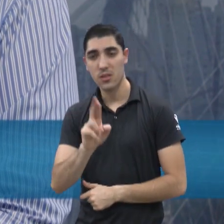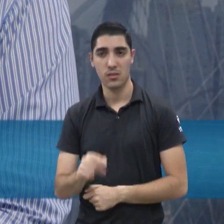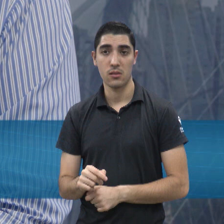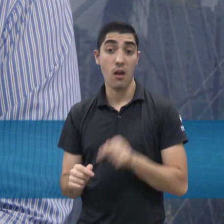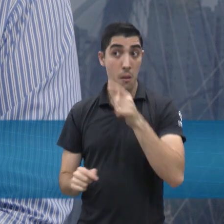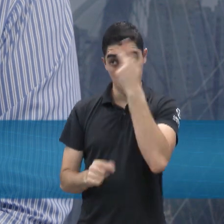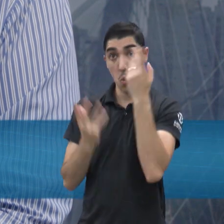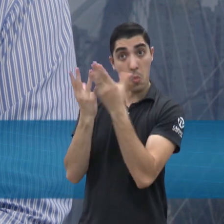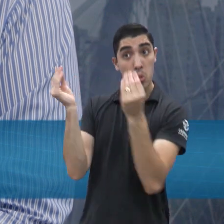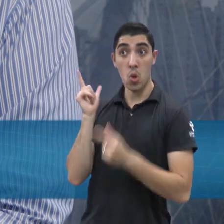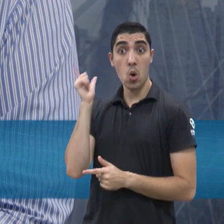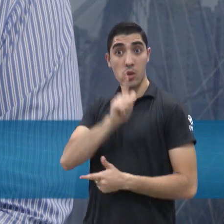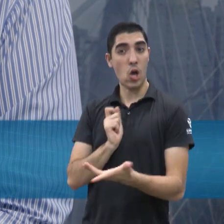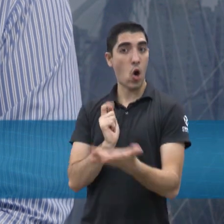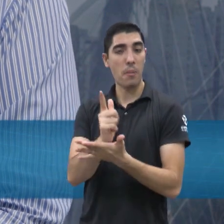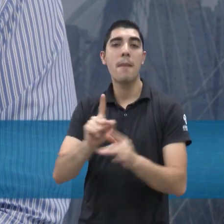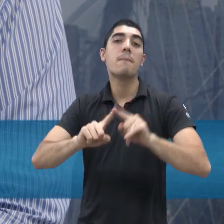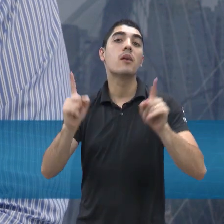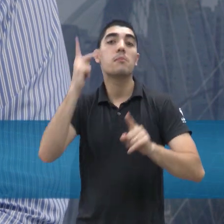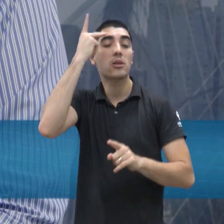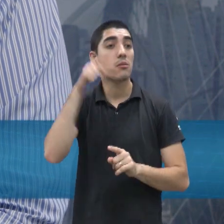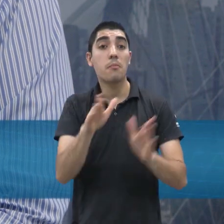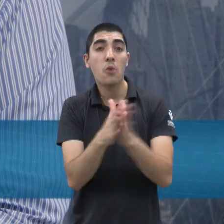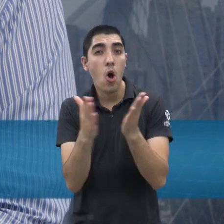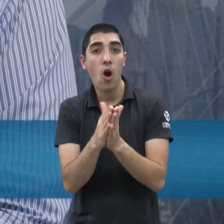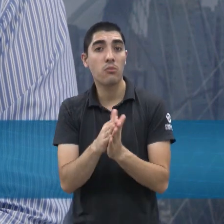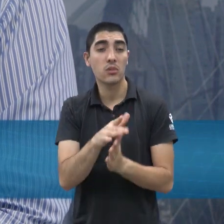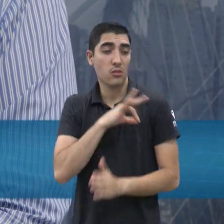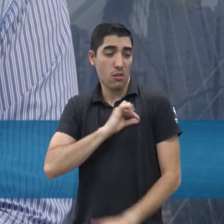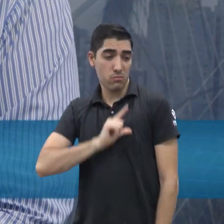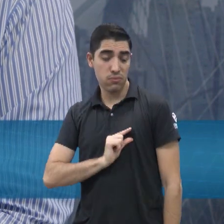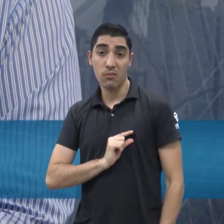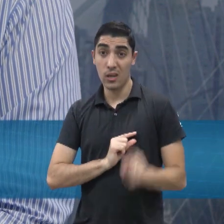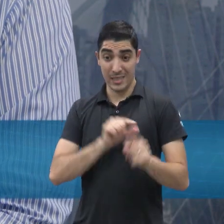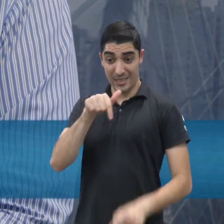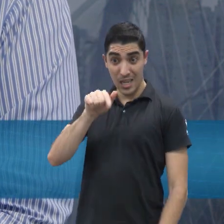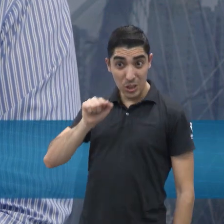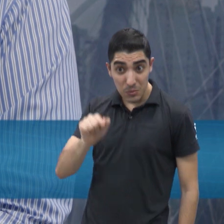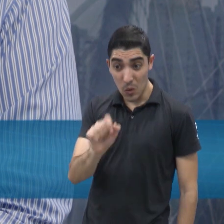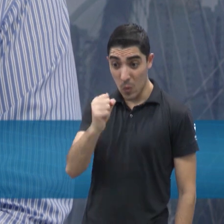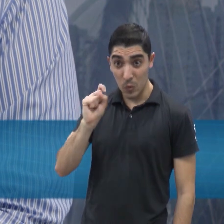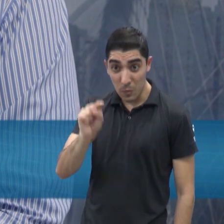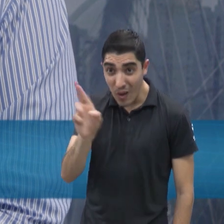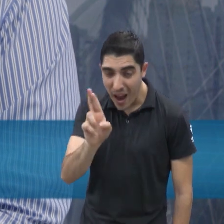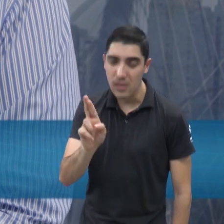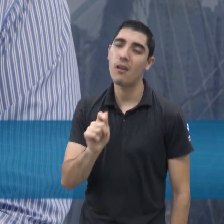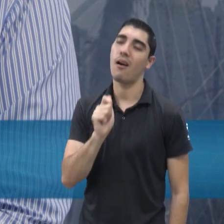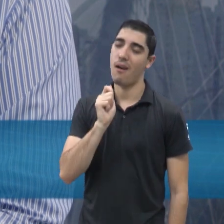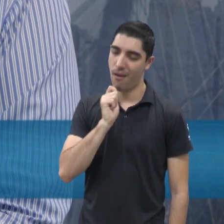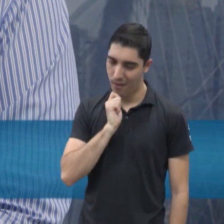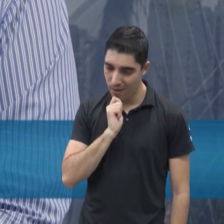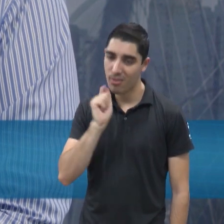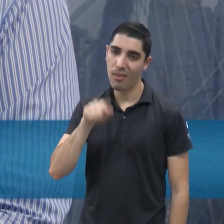muita gente, mas quando a gente fala de baixa renda, 7, 8 mil reais, ainda é um pouquinho, né? É,